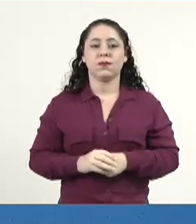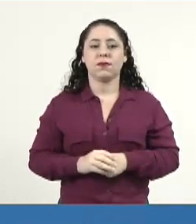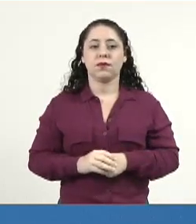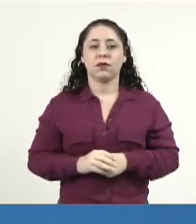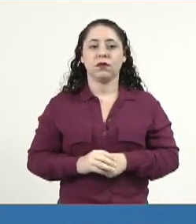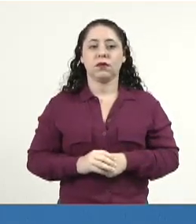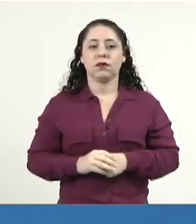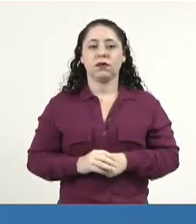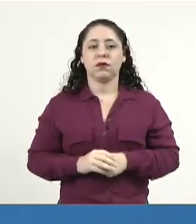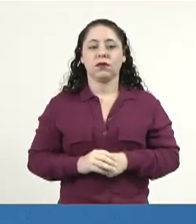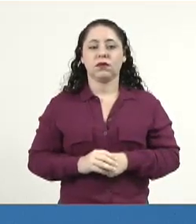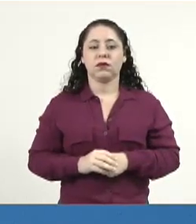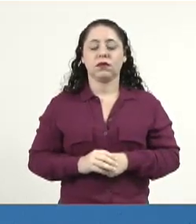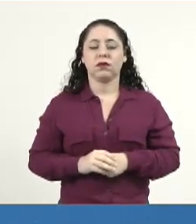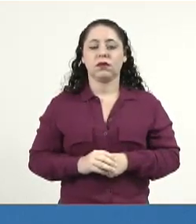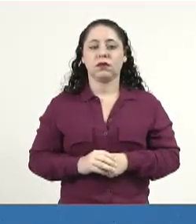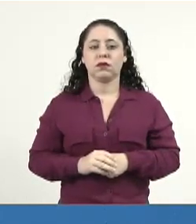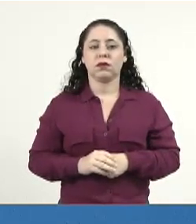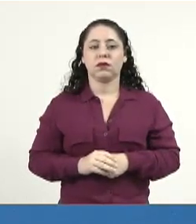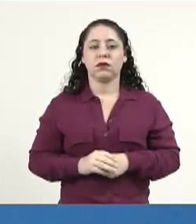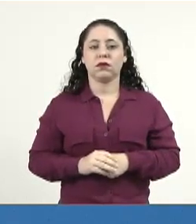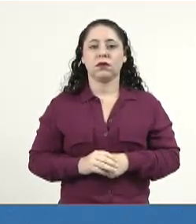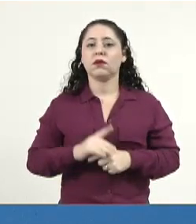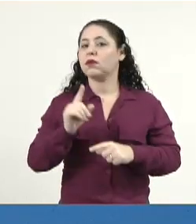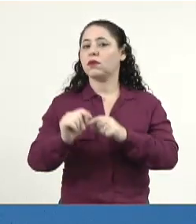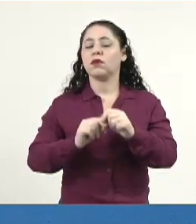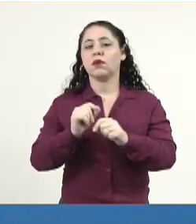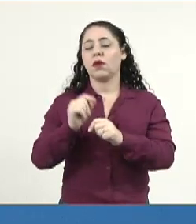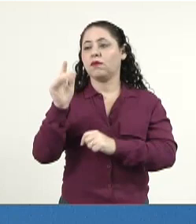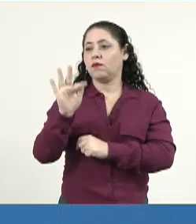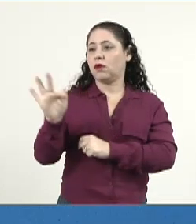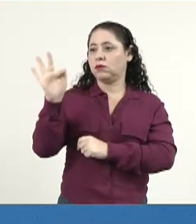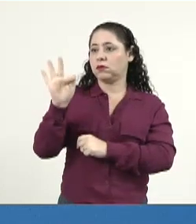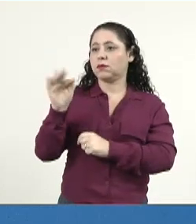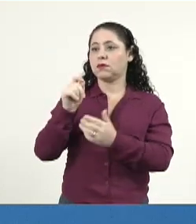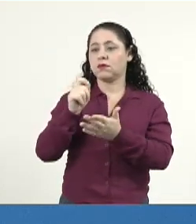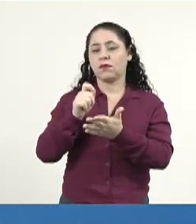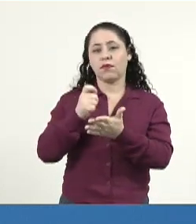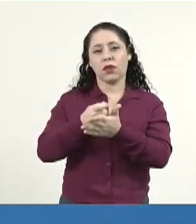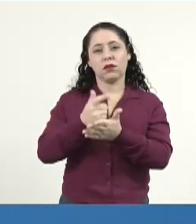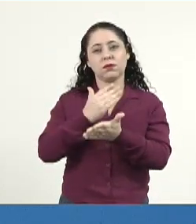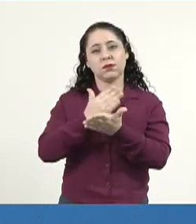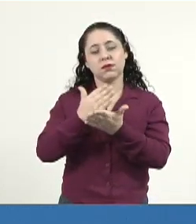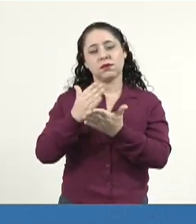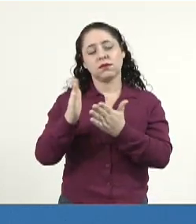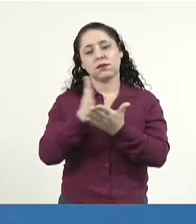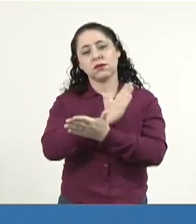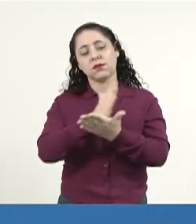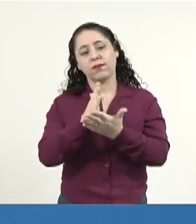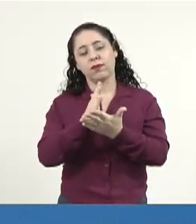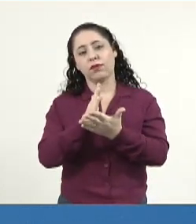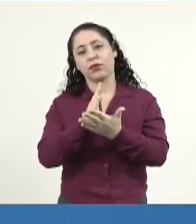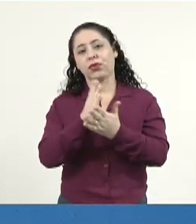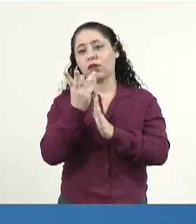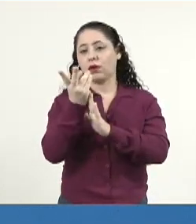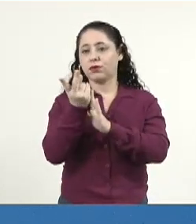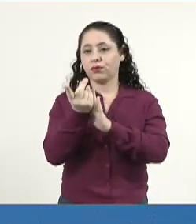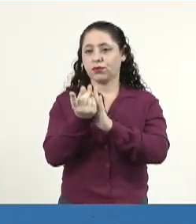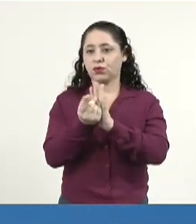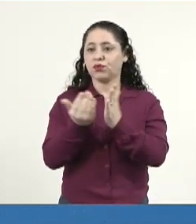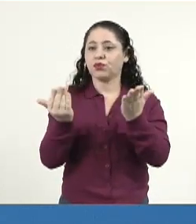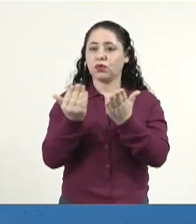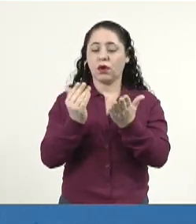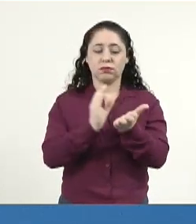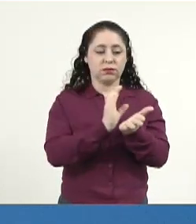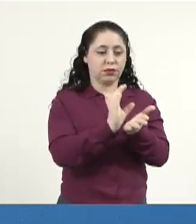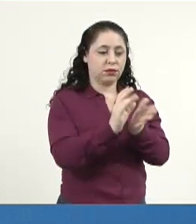das mensalidades das universidades. O senhor colocou muito bem algumas situações que, como o recurso agora vai para o